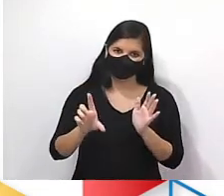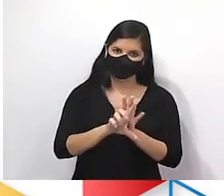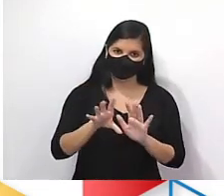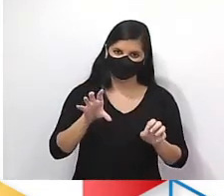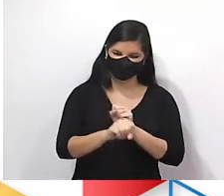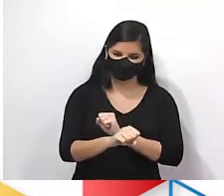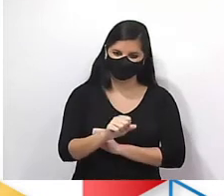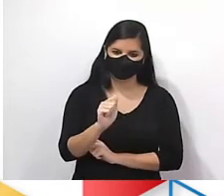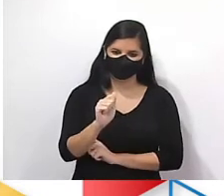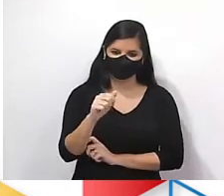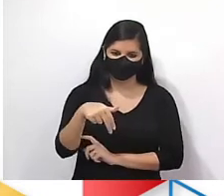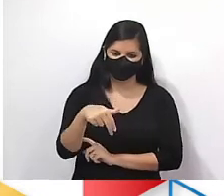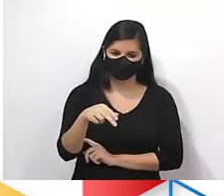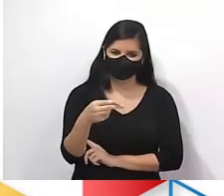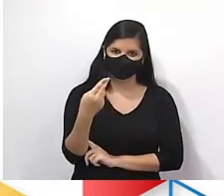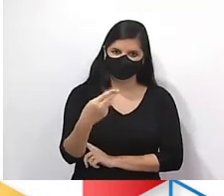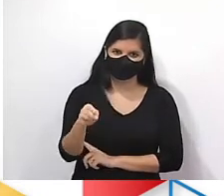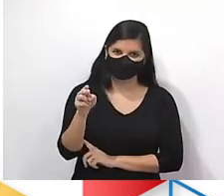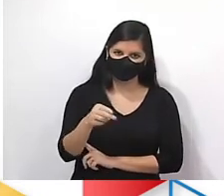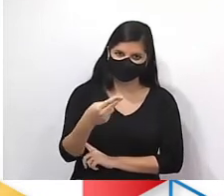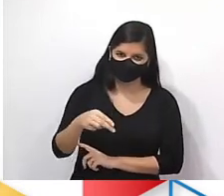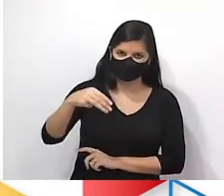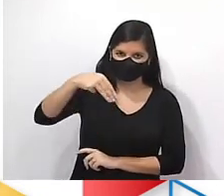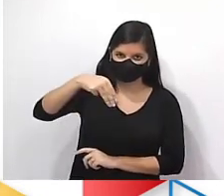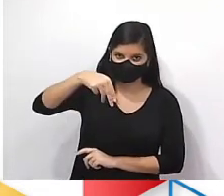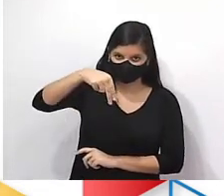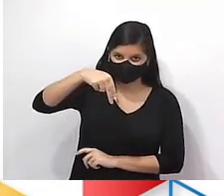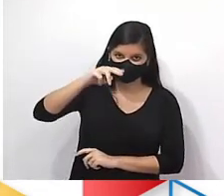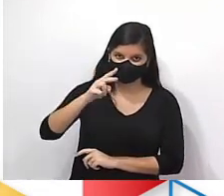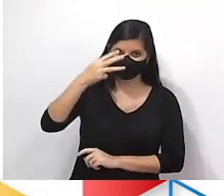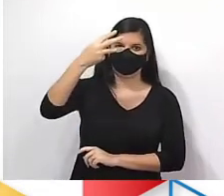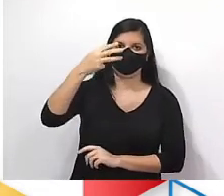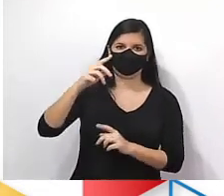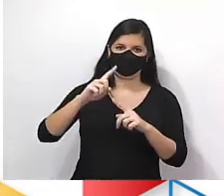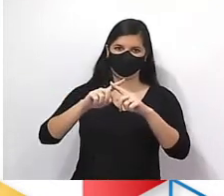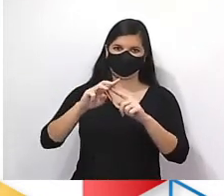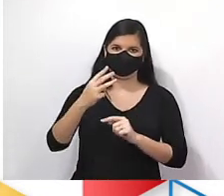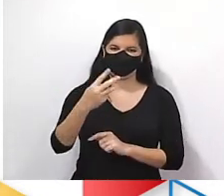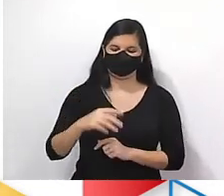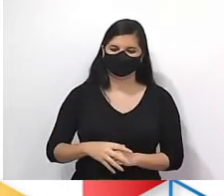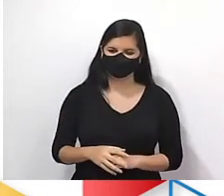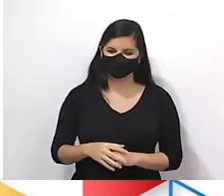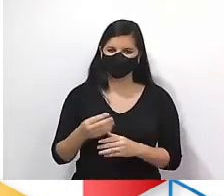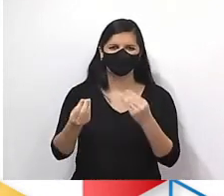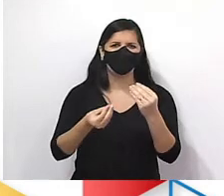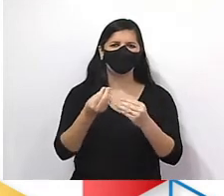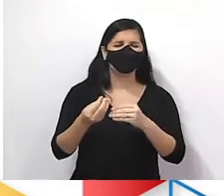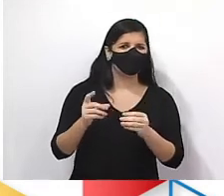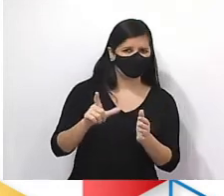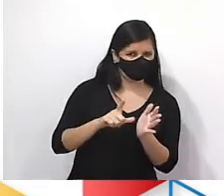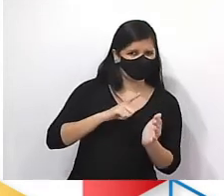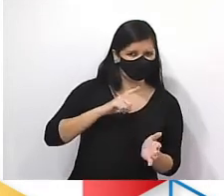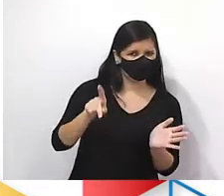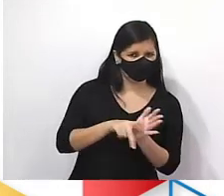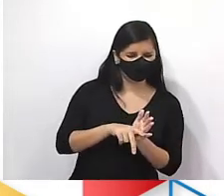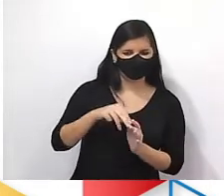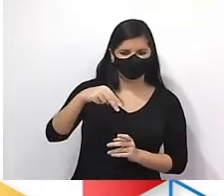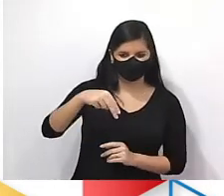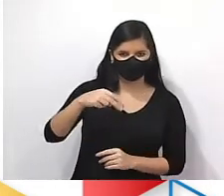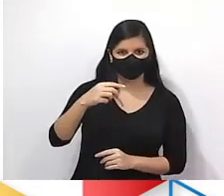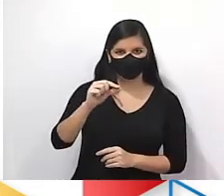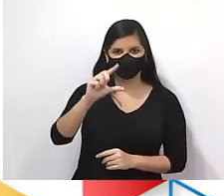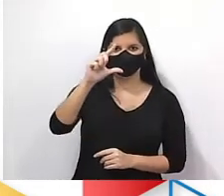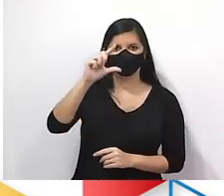formação. A n, n ao cubo vezes 3. Condição da existência. N tem que ser maior ou igual a menos 1, tá bom?